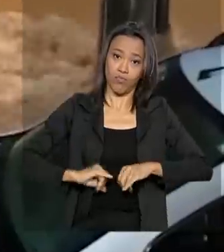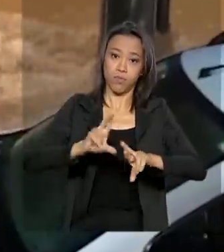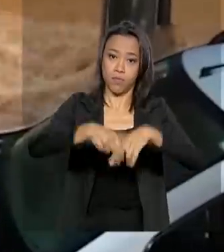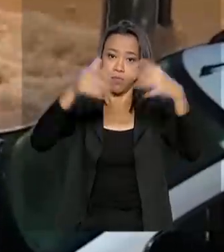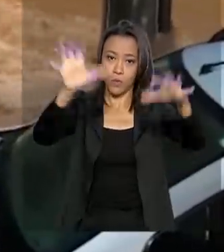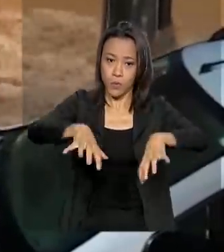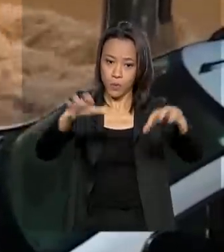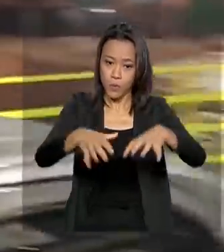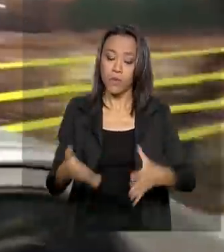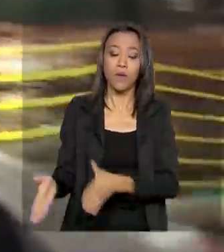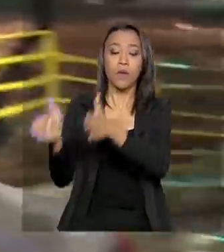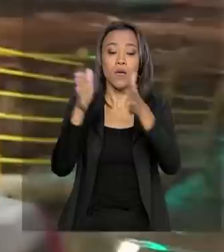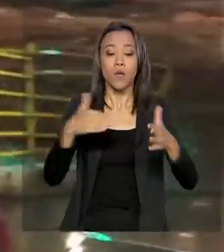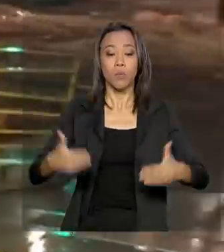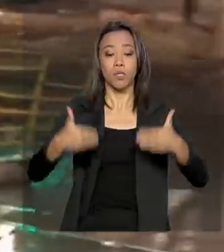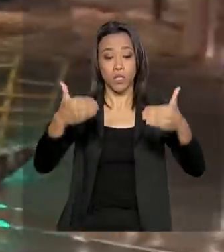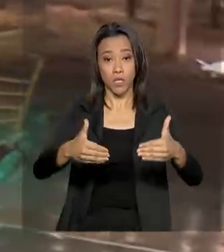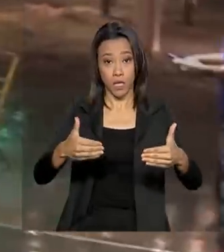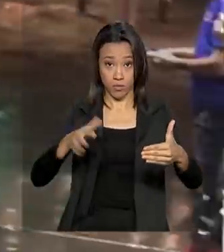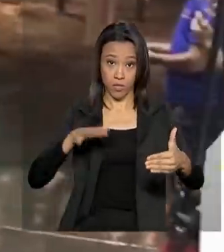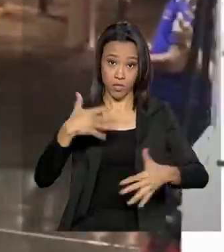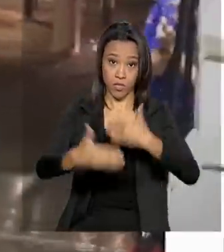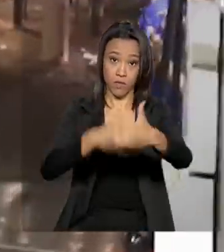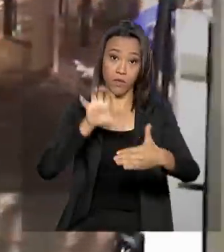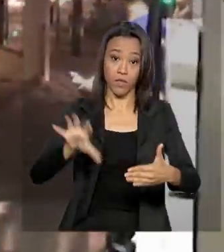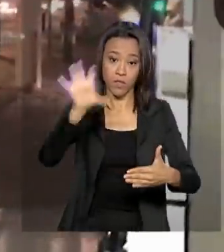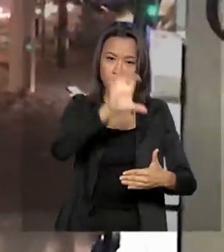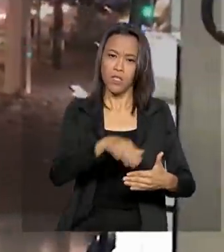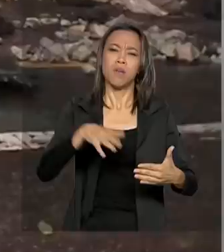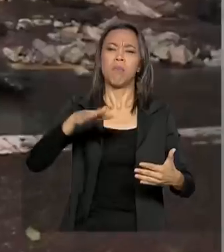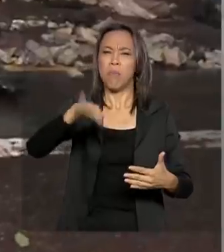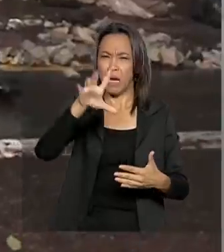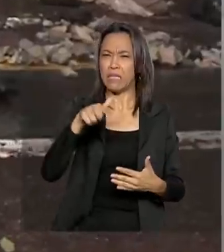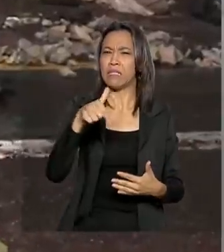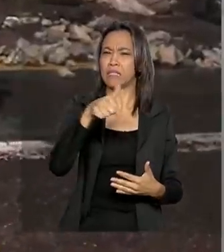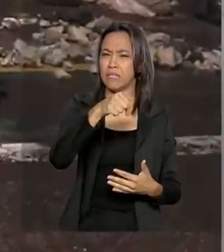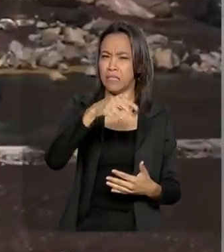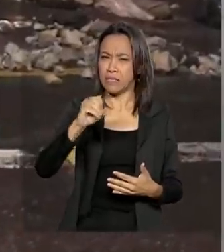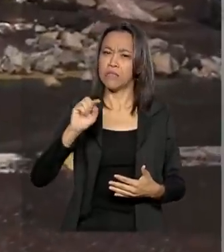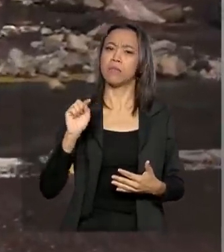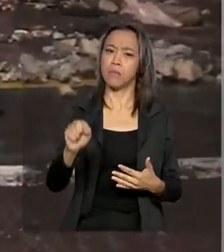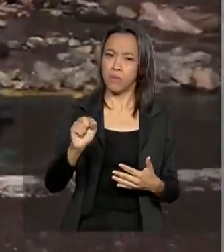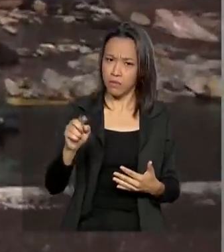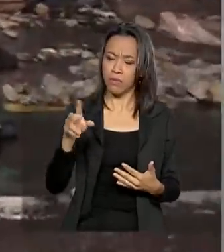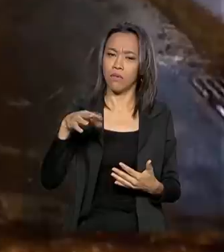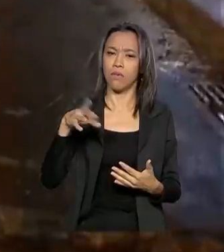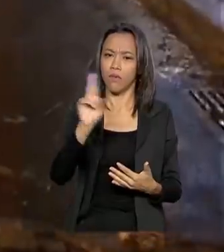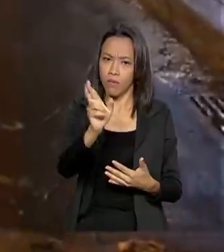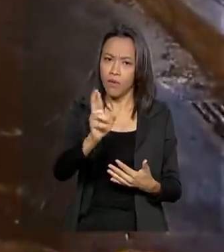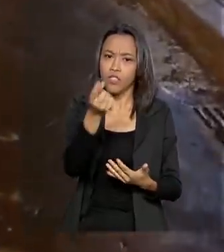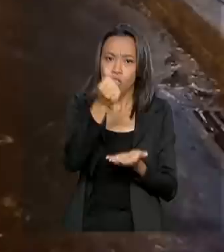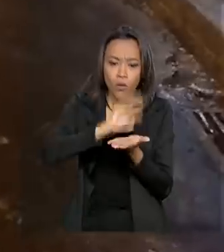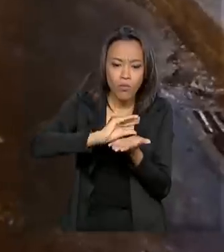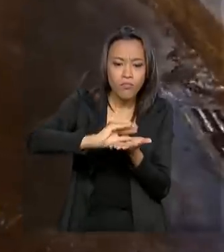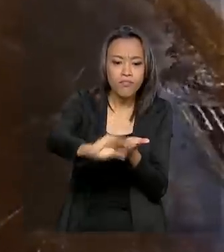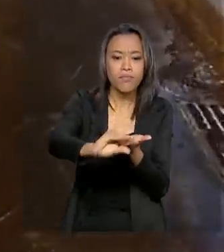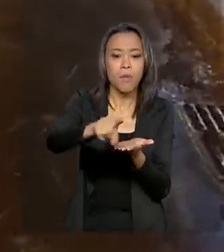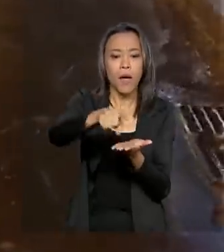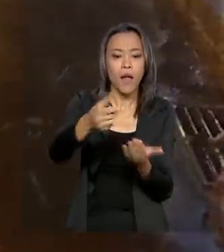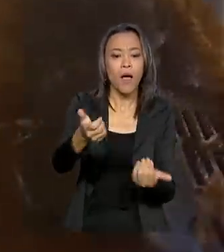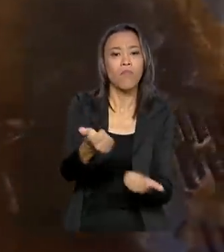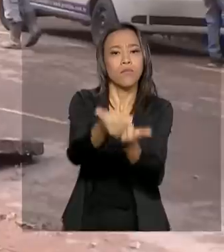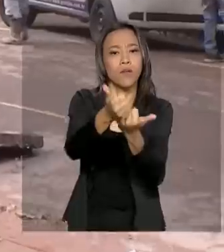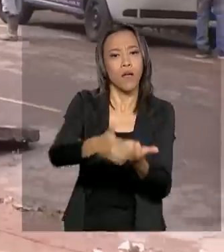Regional já liberou 7 milhões e 700 mil reais para o restabelecimento dos serviços essenciais em Belo